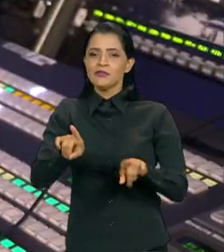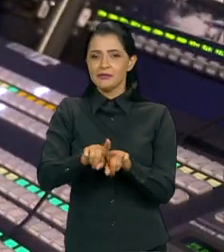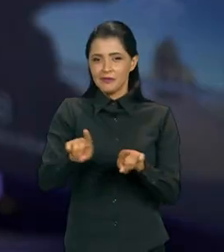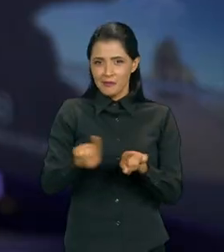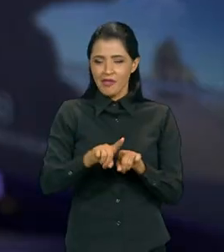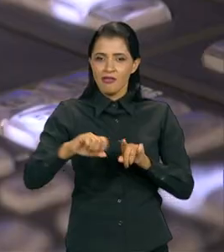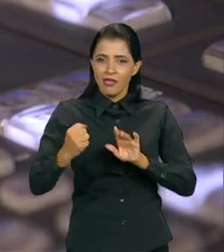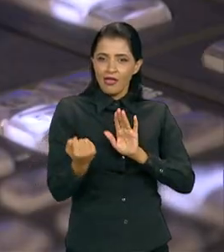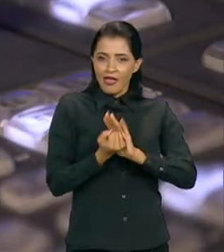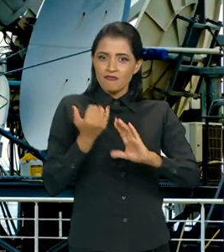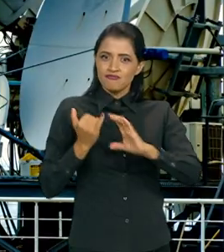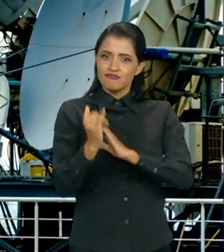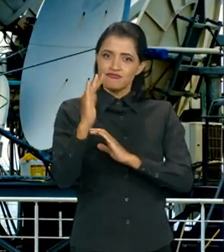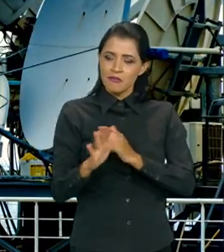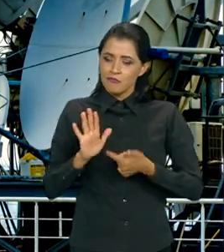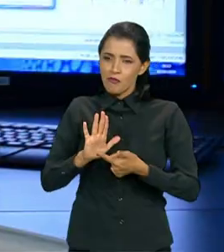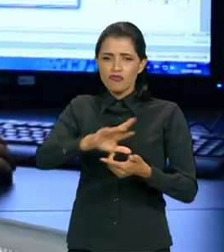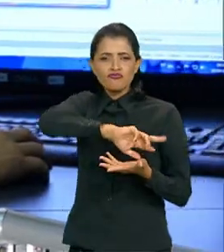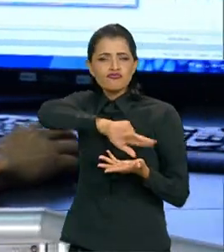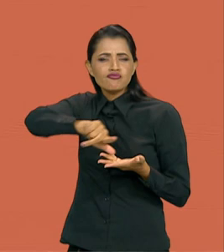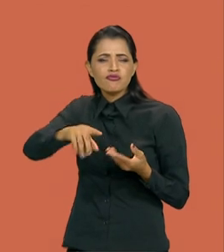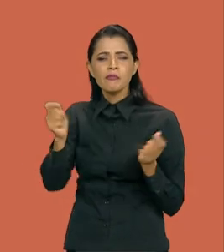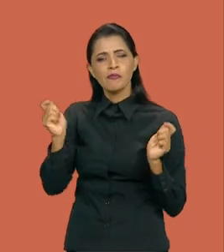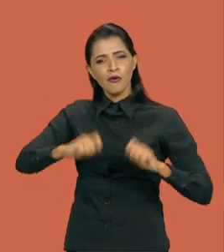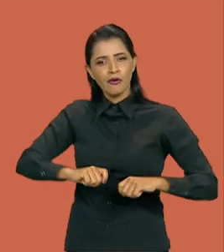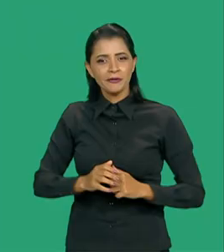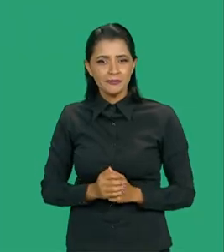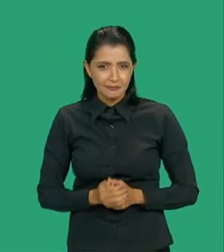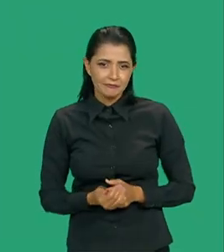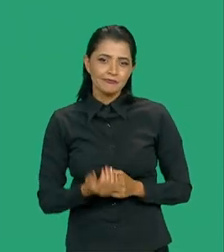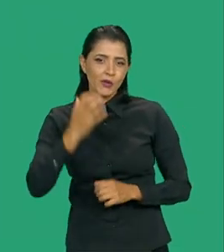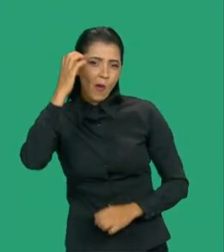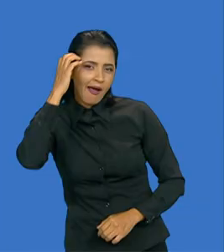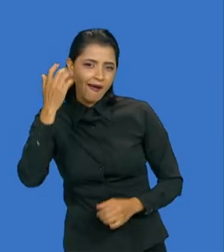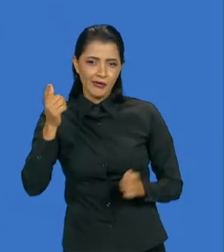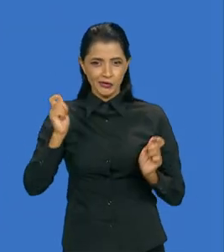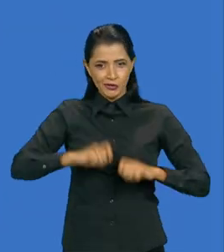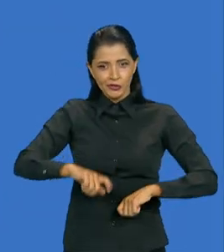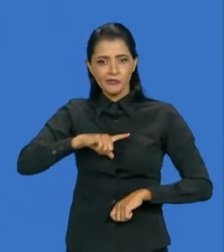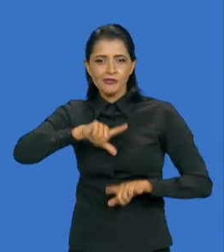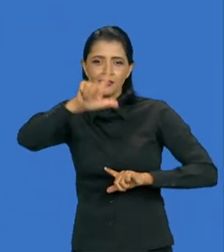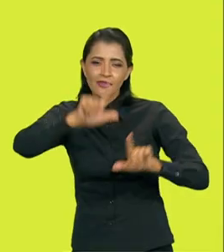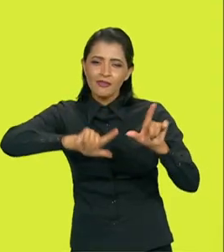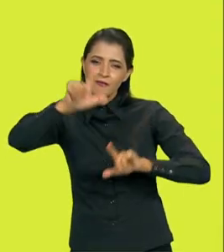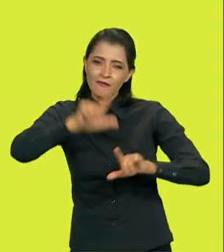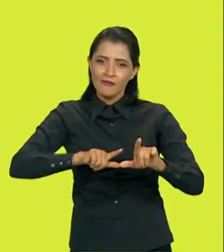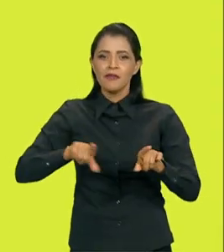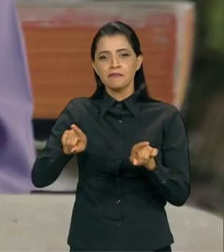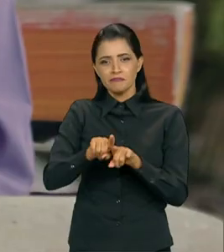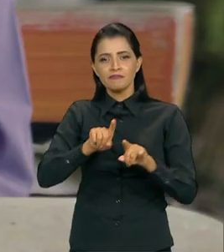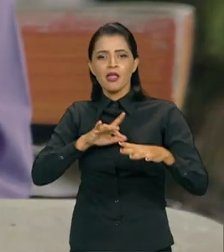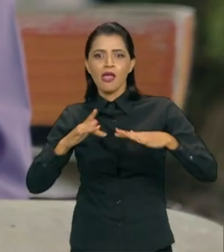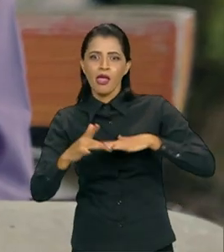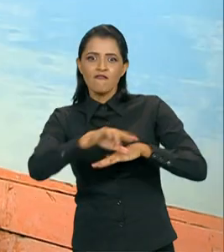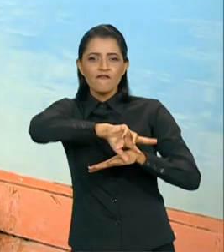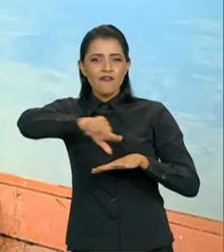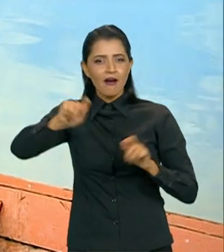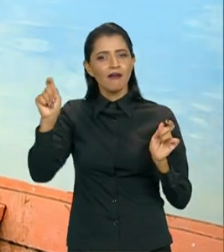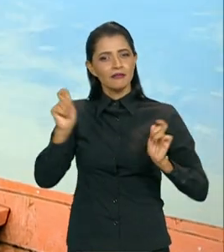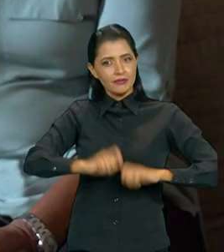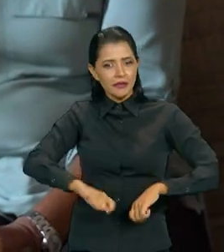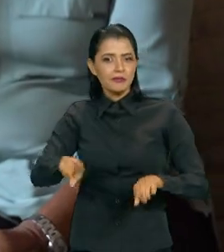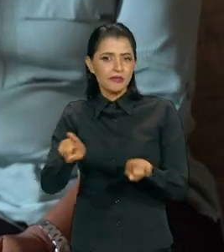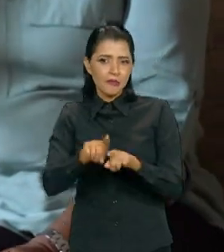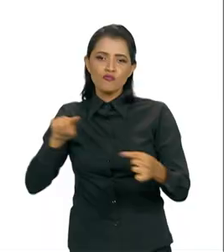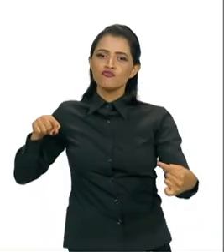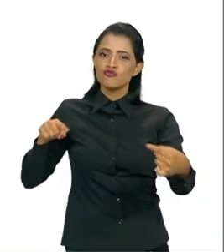Uma marca que se expressa por diversos meios. Presente no rádio, TV e plataformas digitais, temos